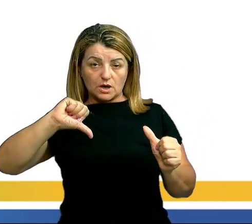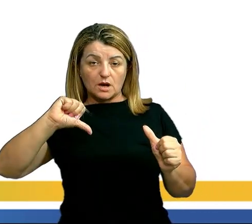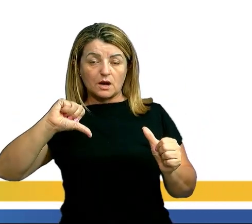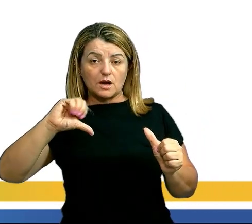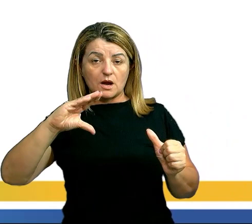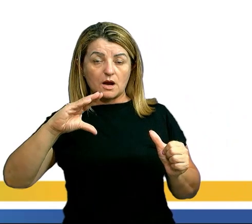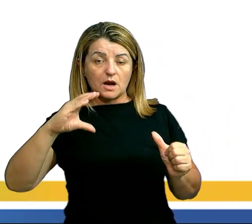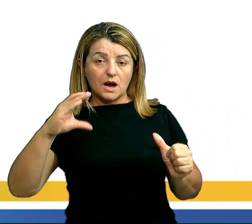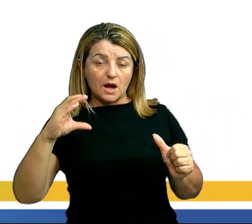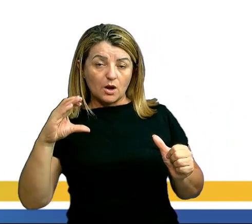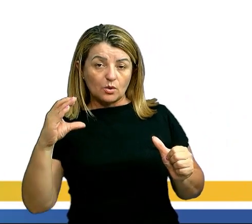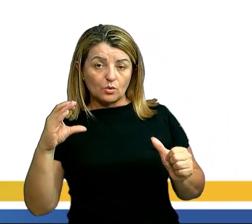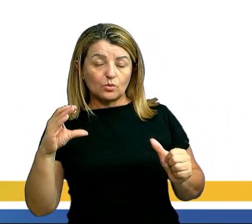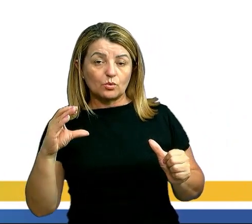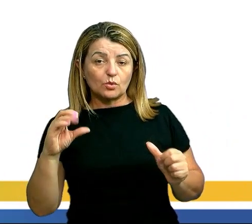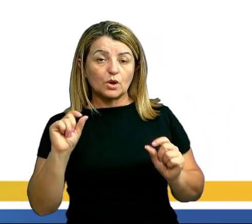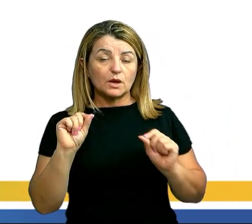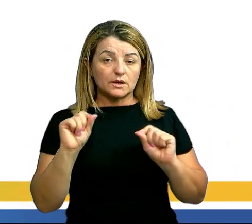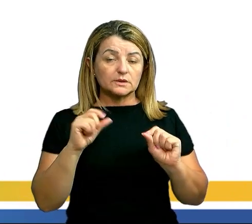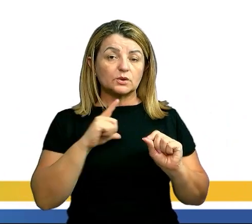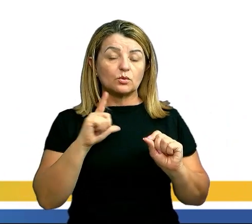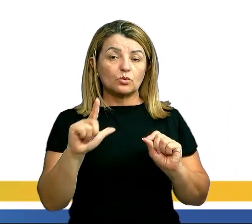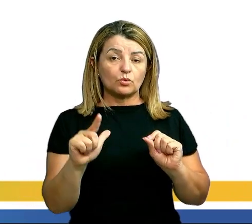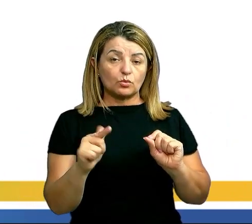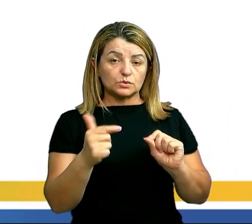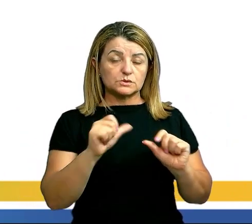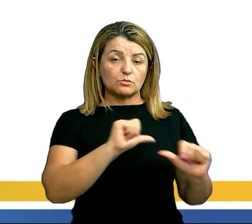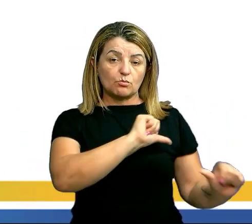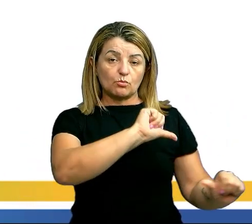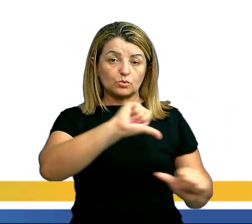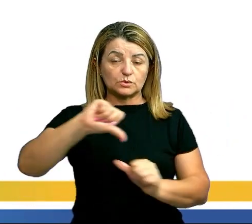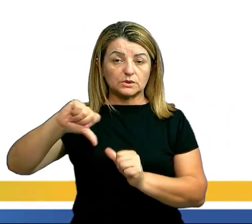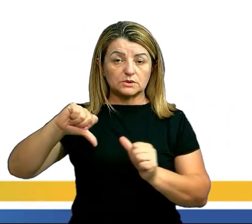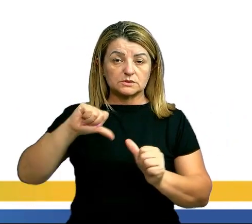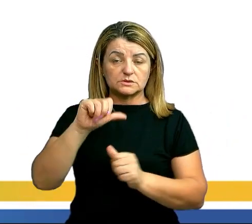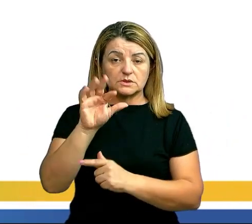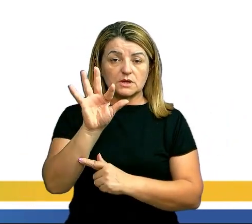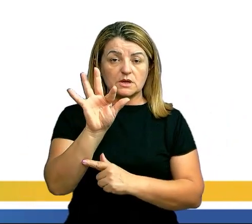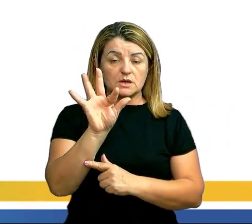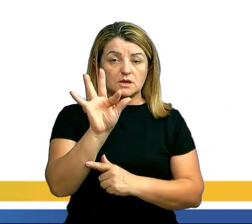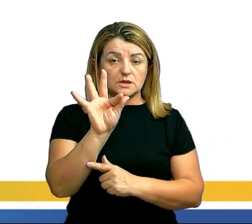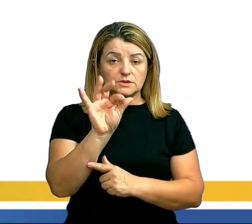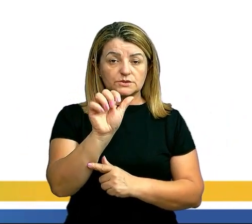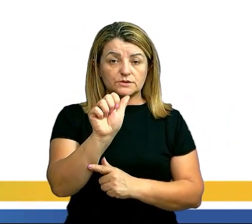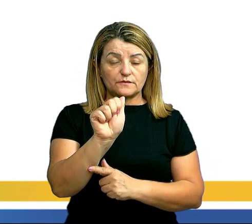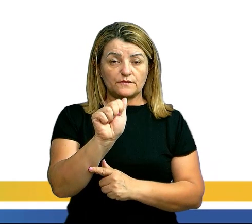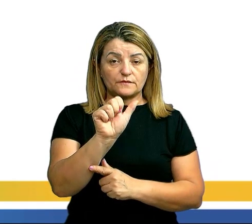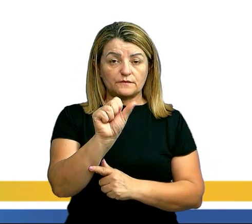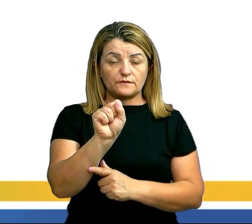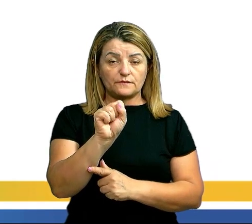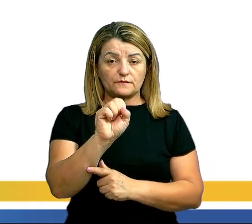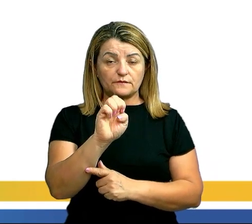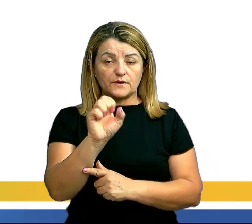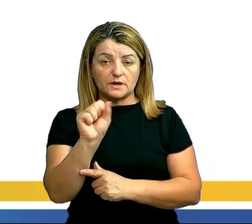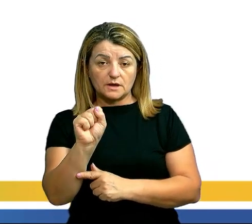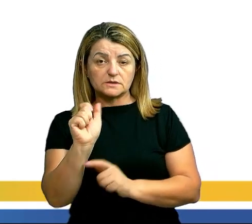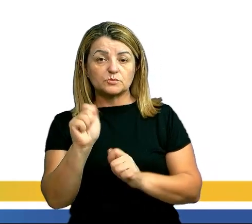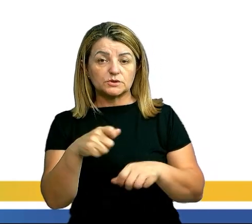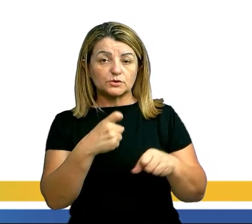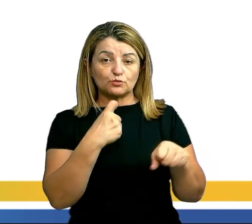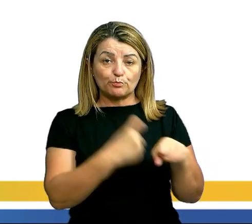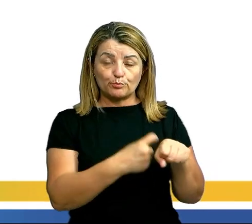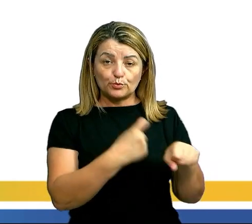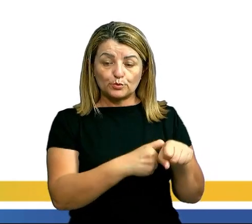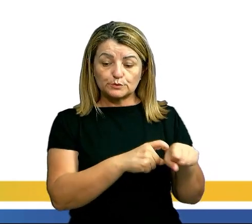temperatura, ocorrendo outro fenômeno, que chamamos de mudança de fase. Então, o corpo pode passar do estado sólido para o líquido e do líquido para o